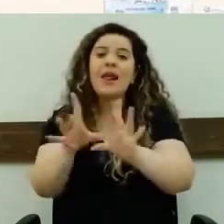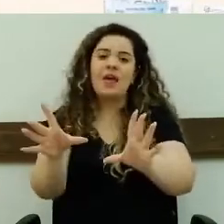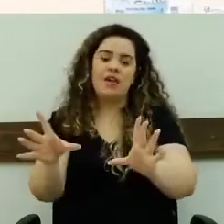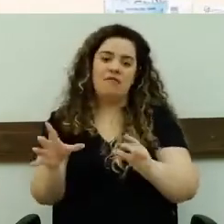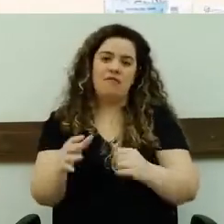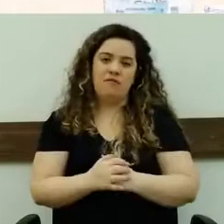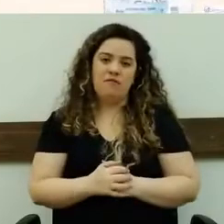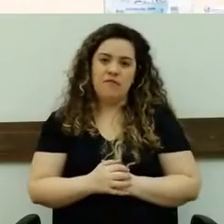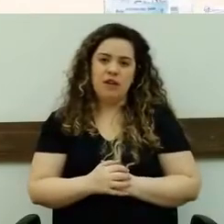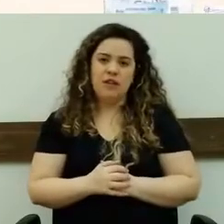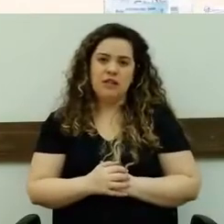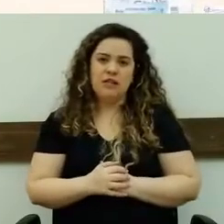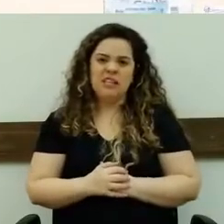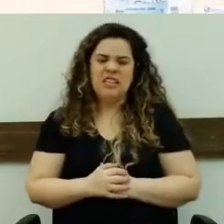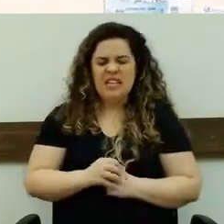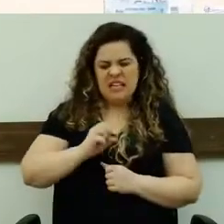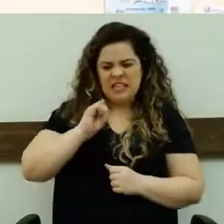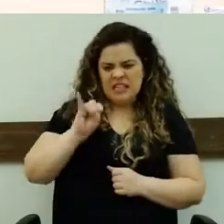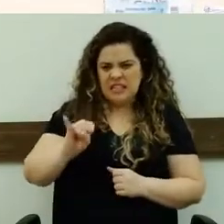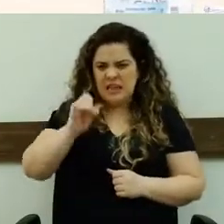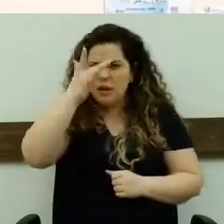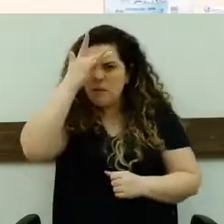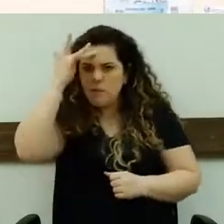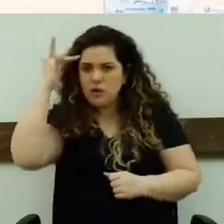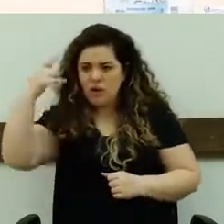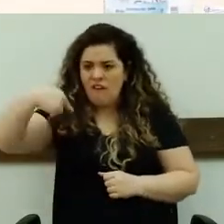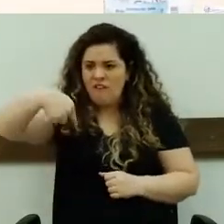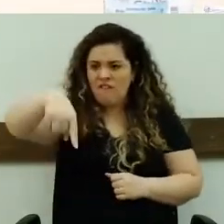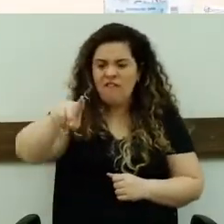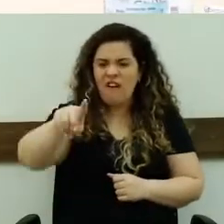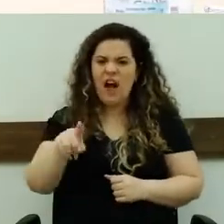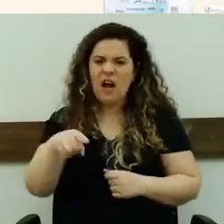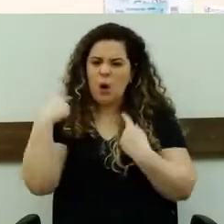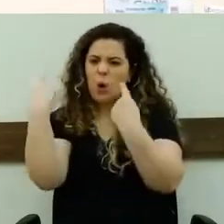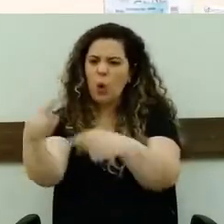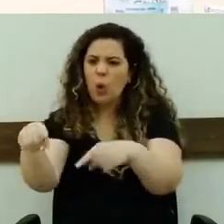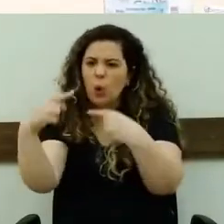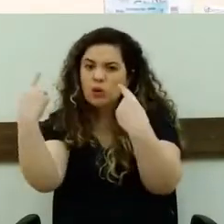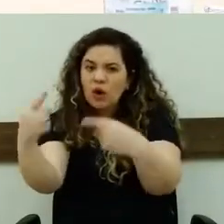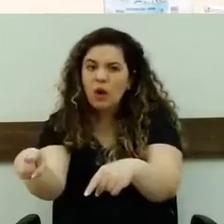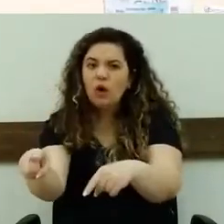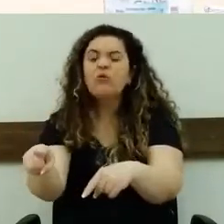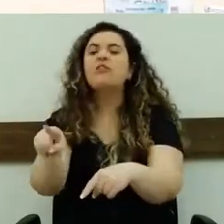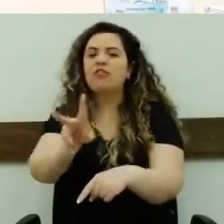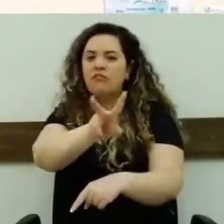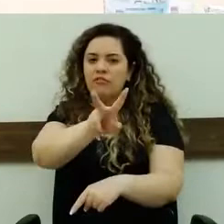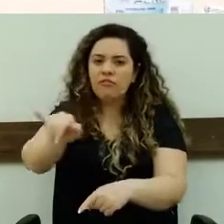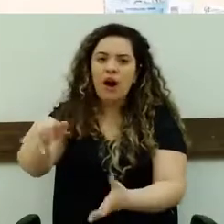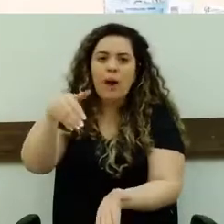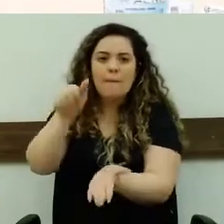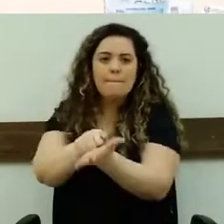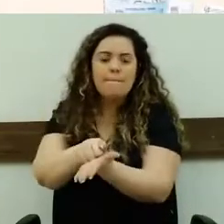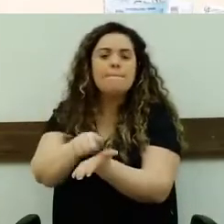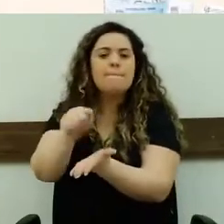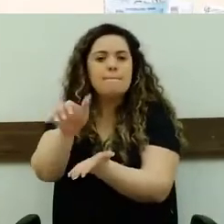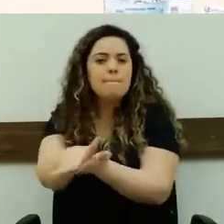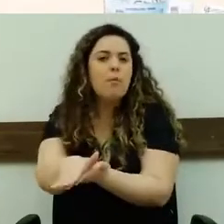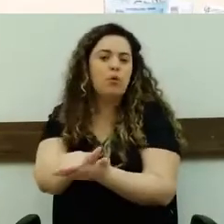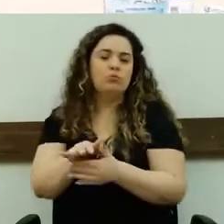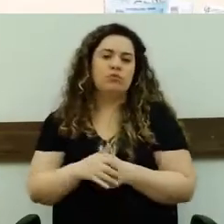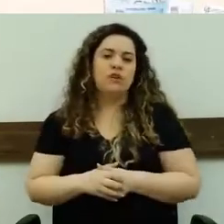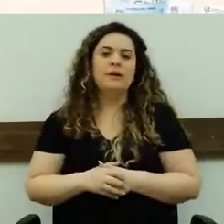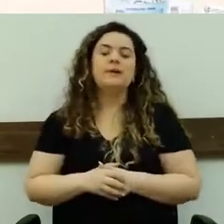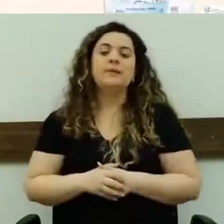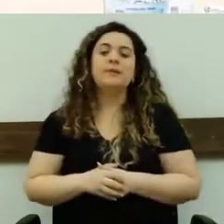inclusive quem ir lá e perturbar essas pessoas receba uma multa, por estar derrubando o potinho com ração, com água, e também possa ser